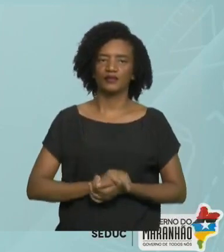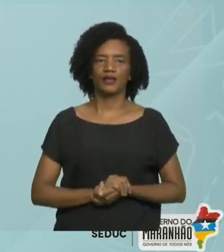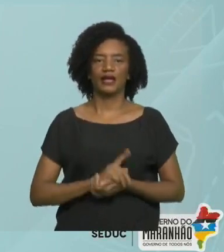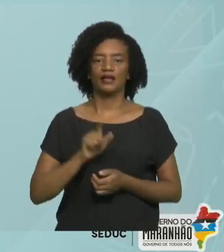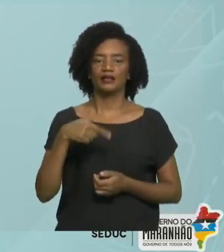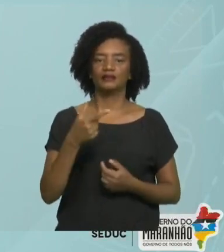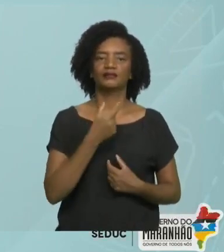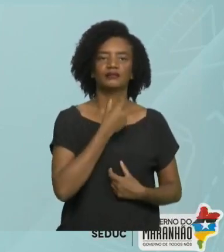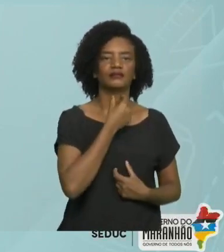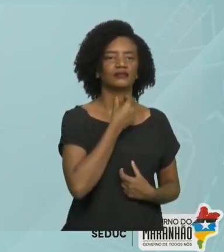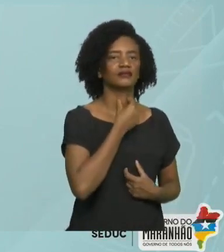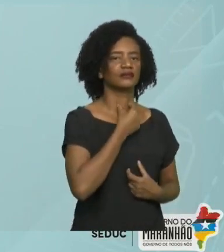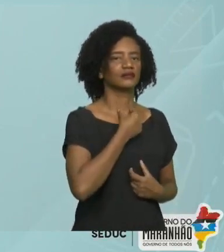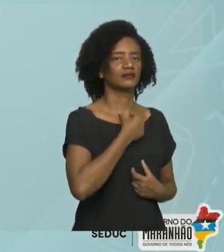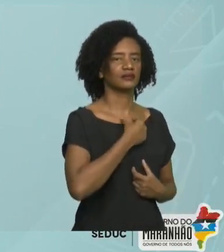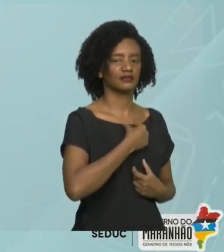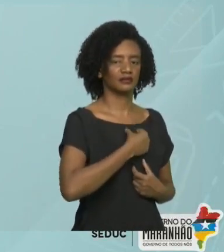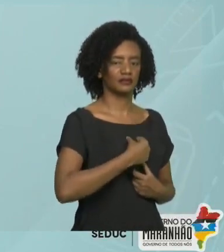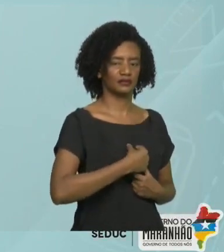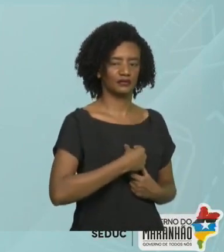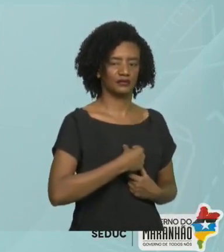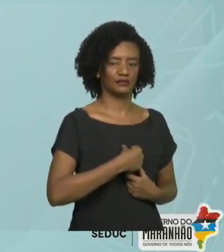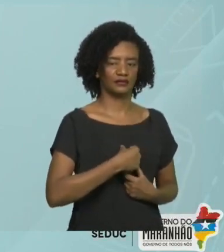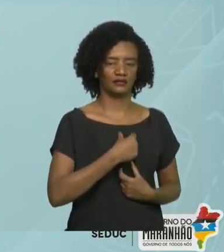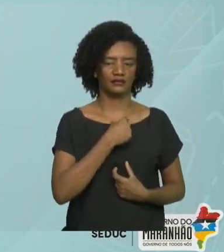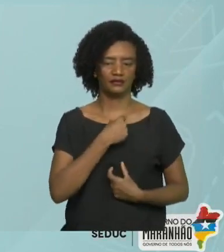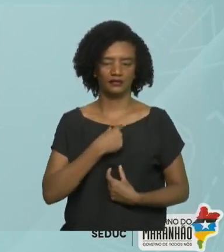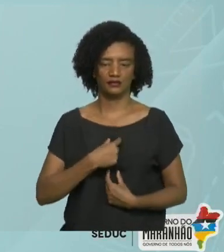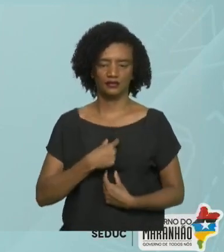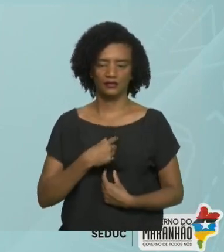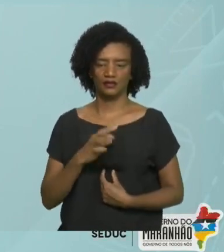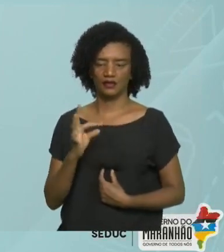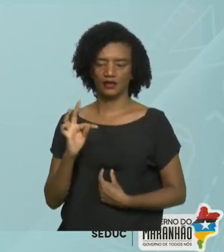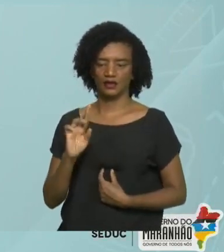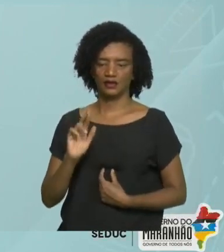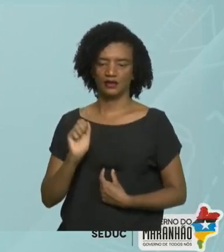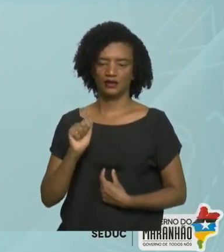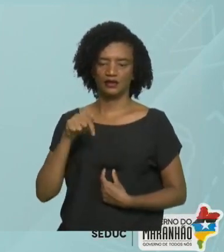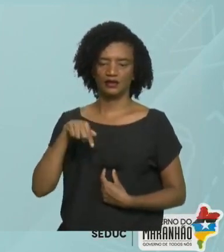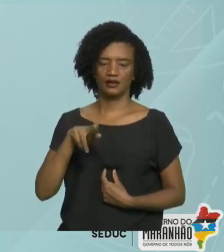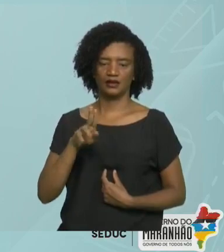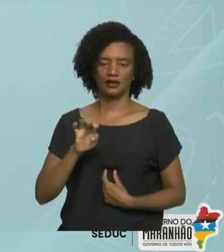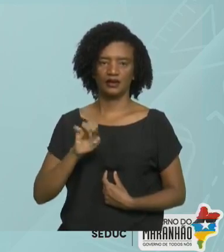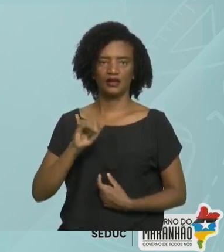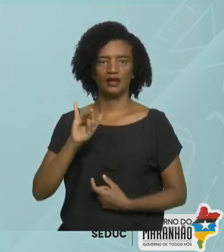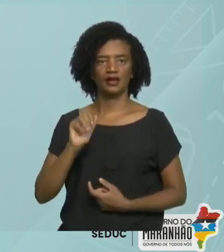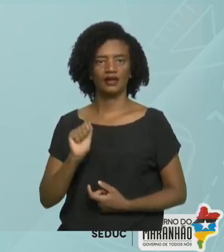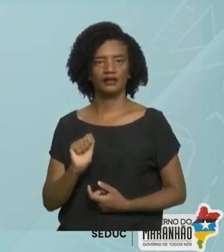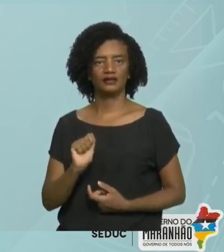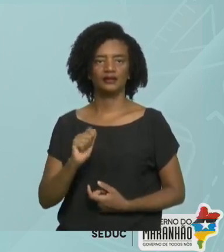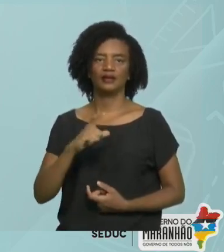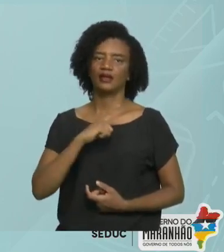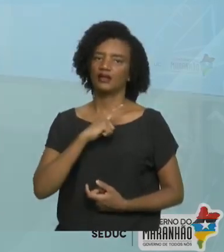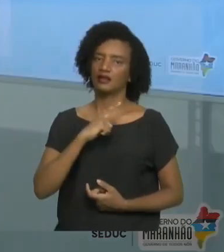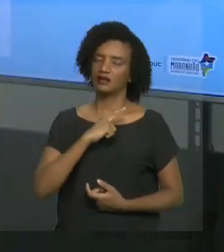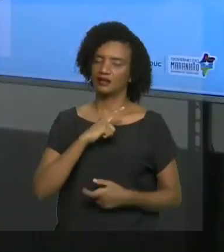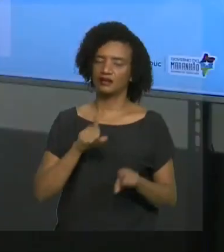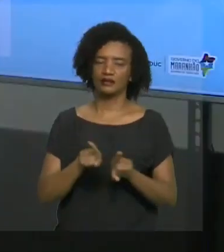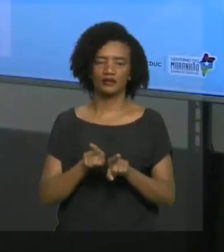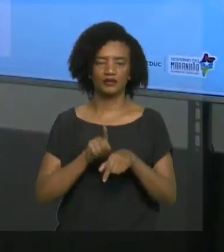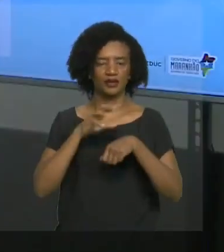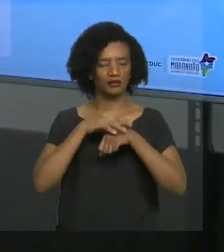Onde lá também vai ter pelos, que vai servir para filtrar o ar. Em seguida, ele